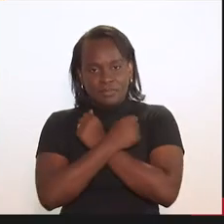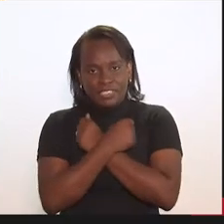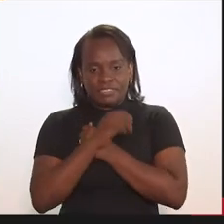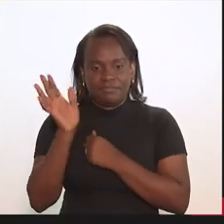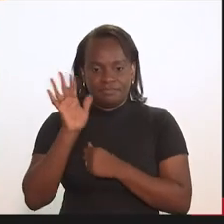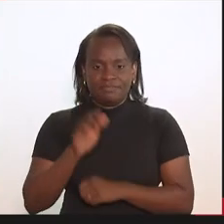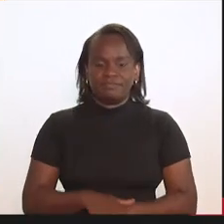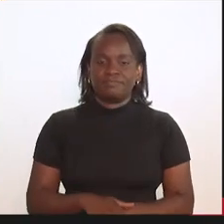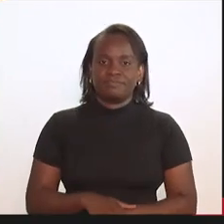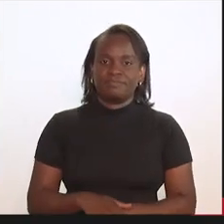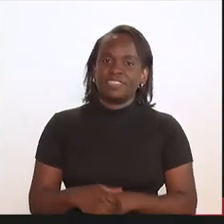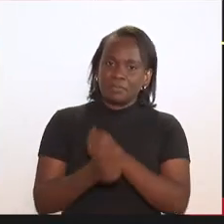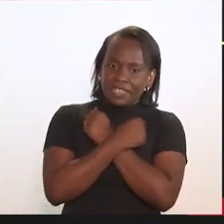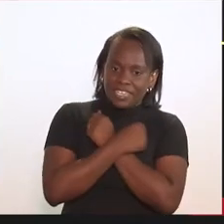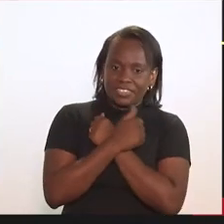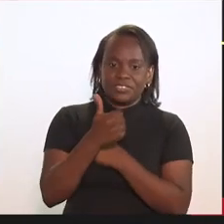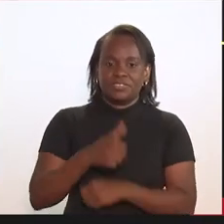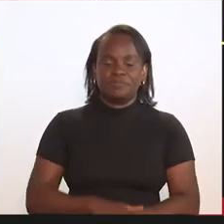Um abraço. Um abraço. Um abraço.